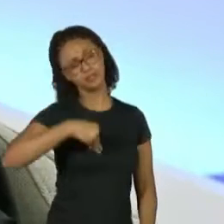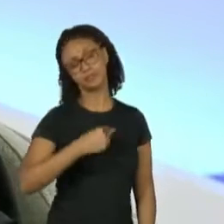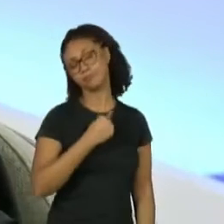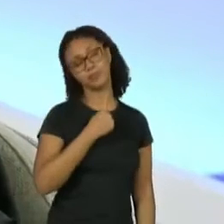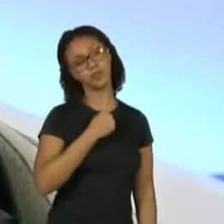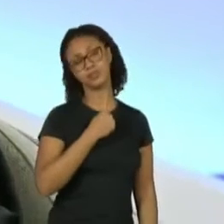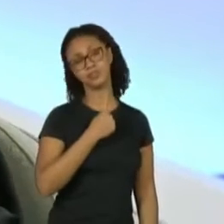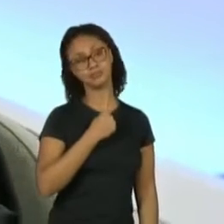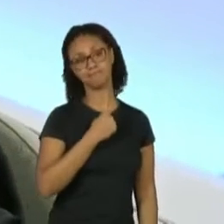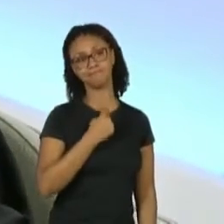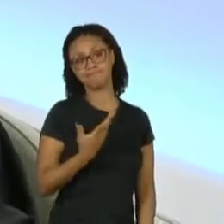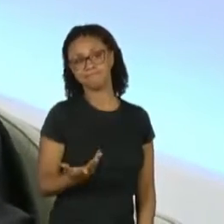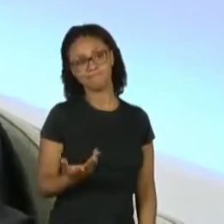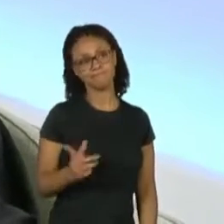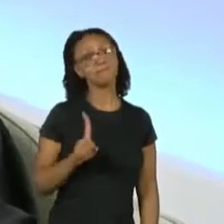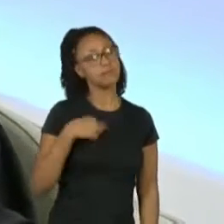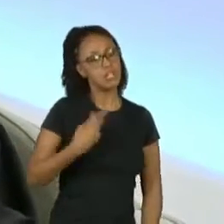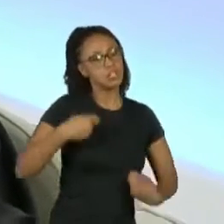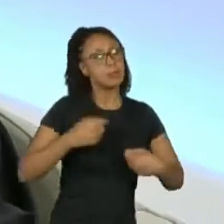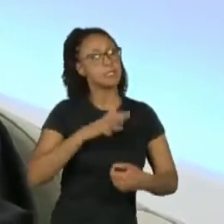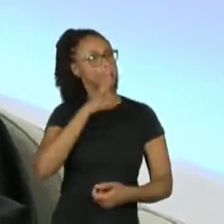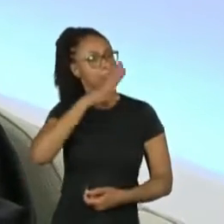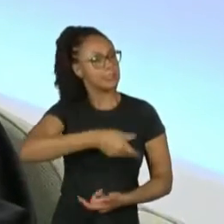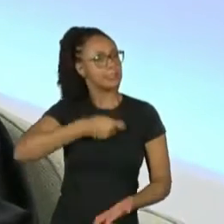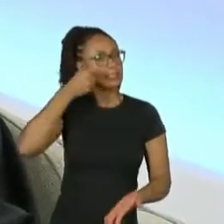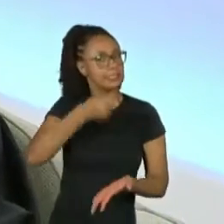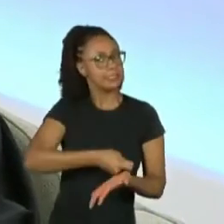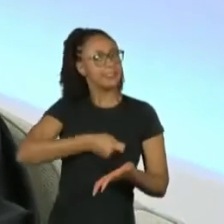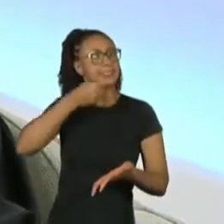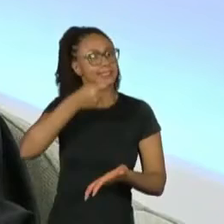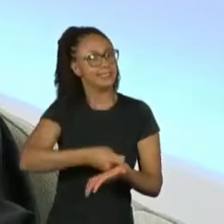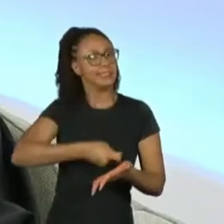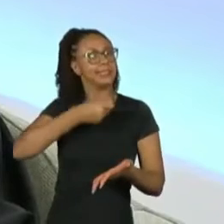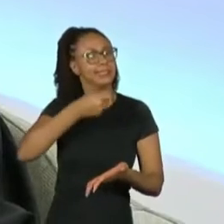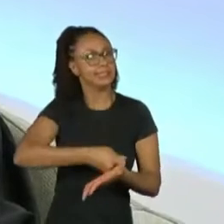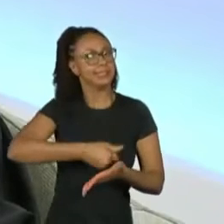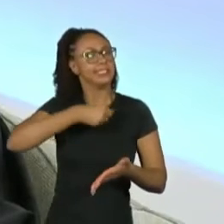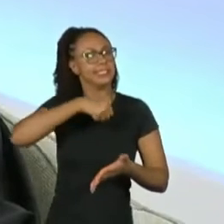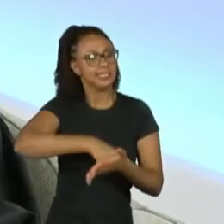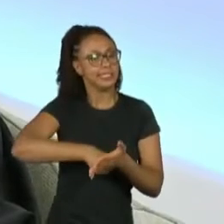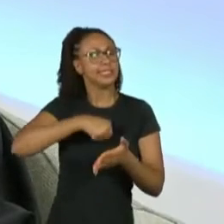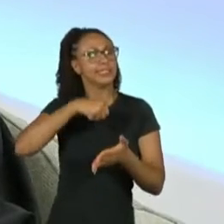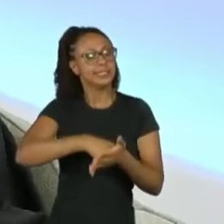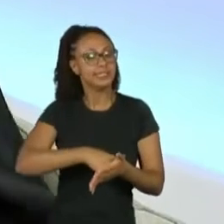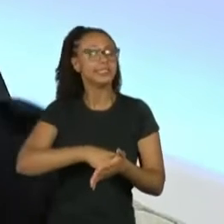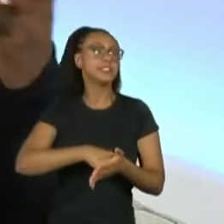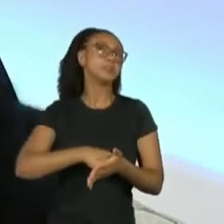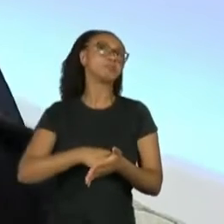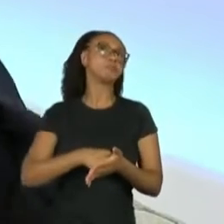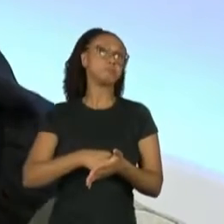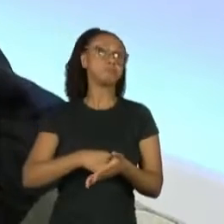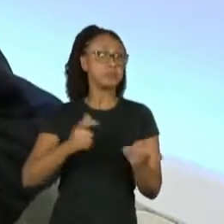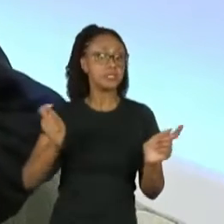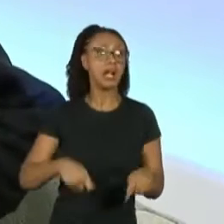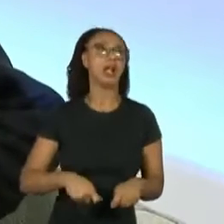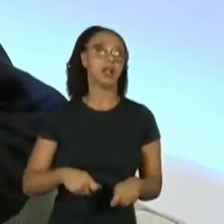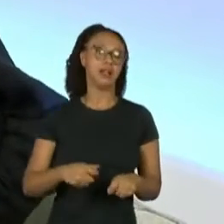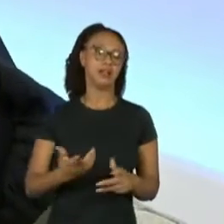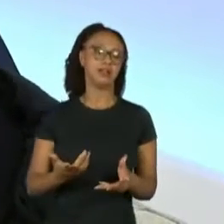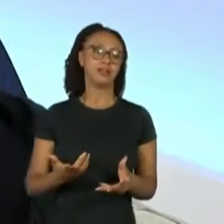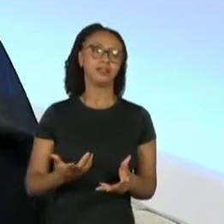A gente não pode desistir. E a gente tem que insistir nessa tecla, não é? De que, por exemplo,